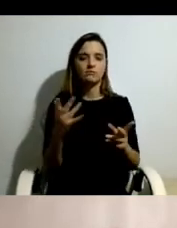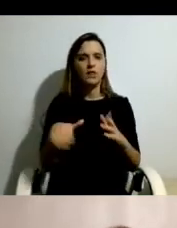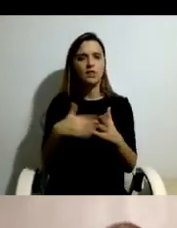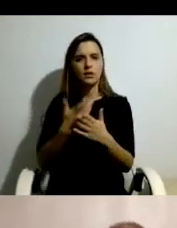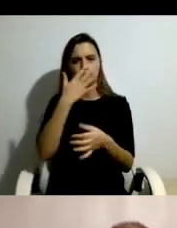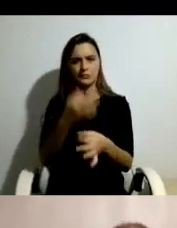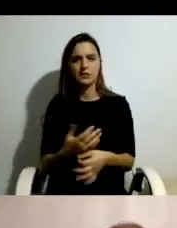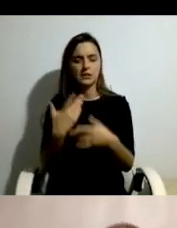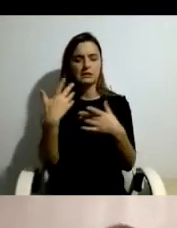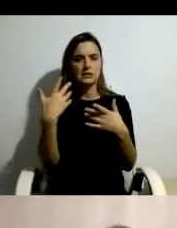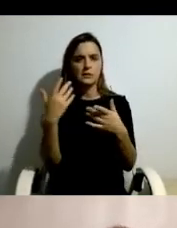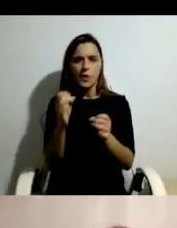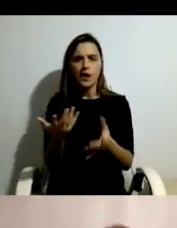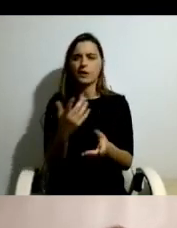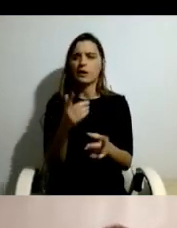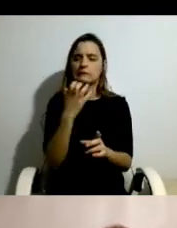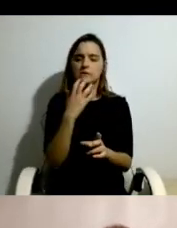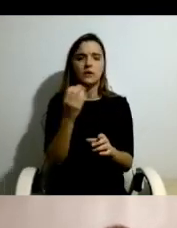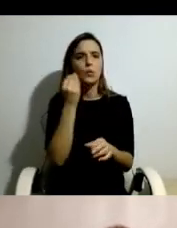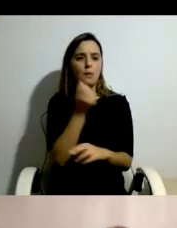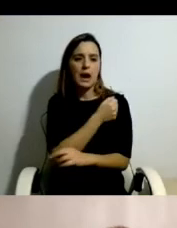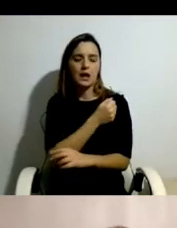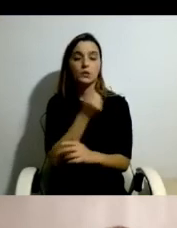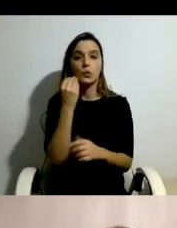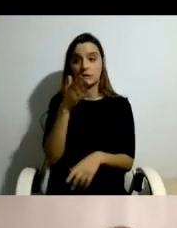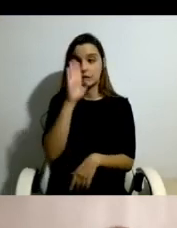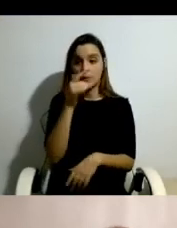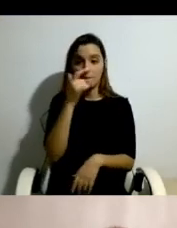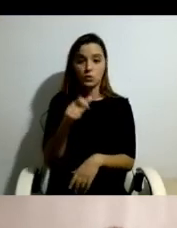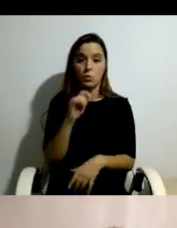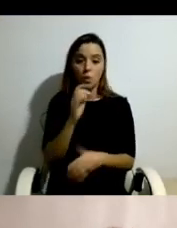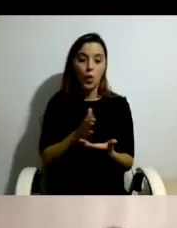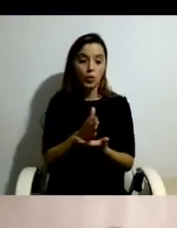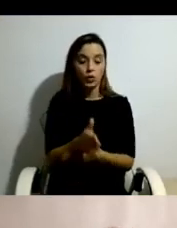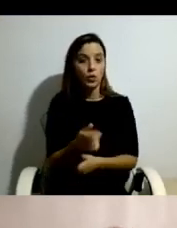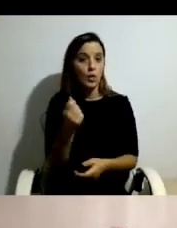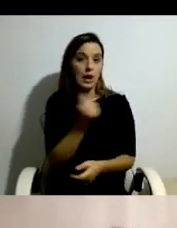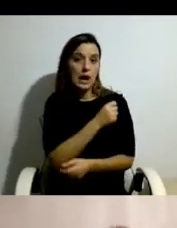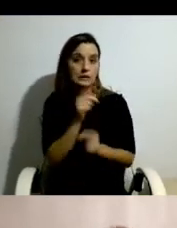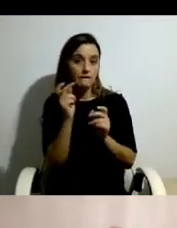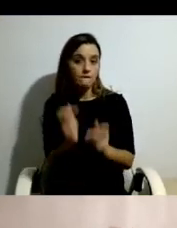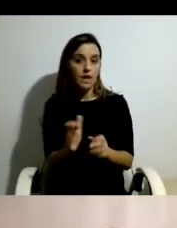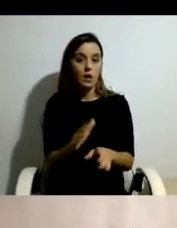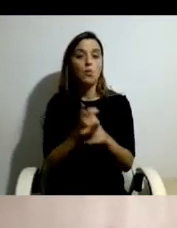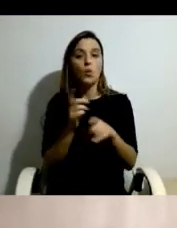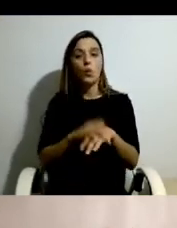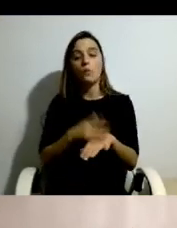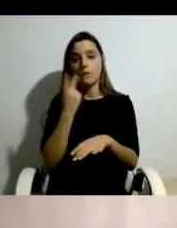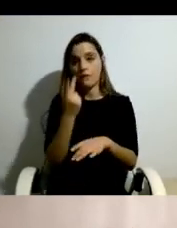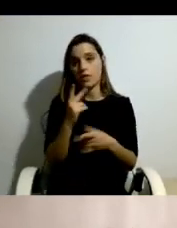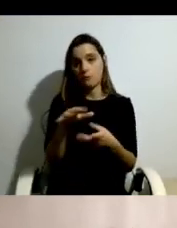inicialmente relativamente às casas, isto é, se as pessoas poderiam ou não continuar nas casas, uma vez que as suas vidas estavam centradas ali,